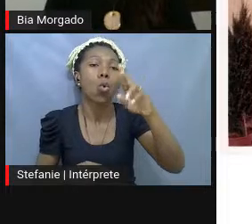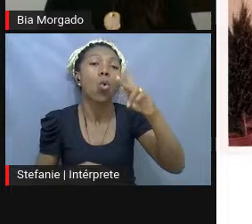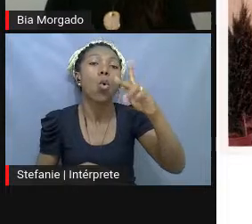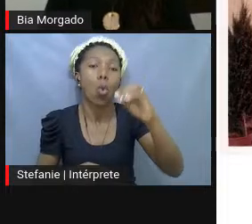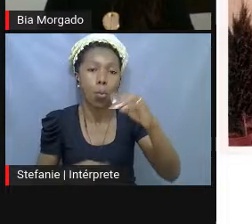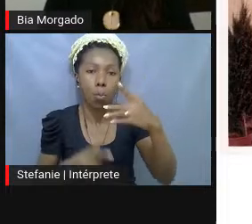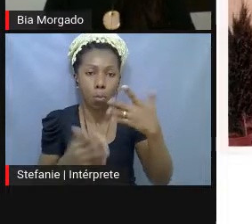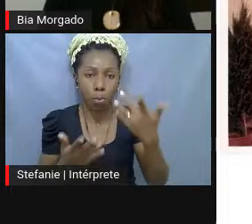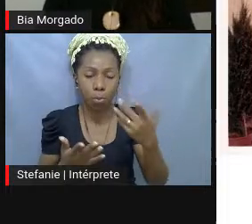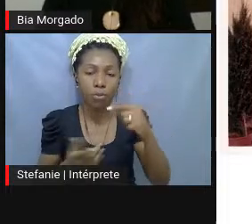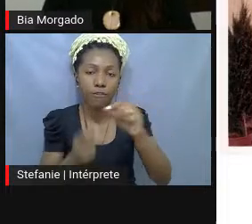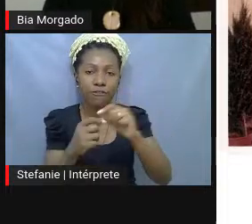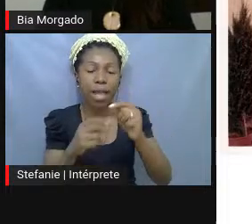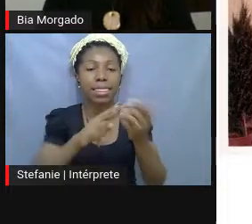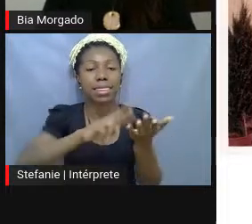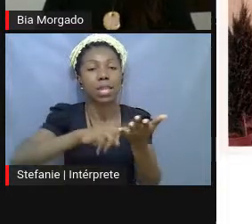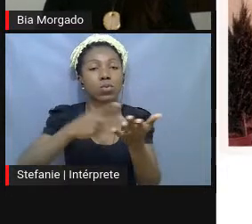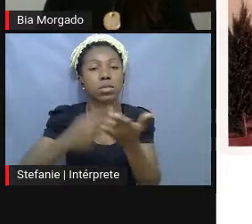escrito.